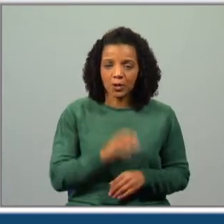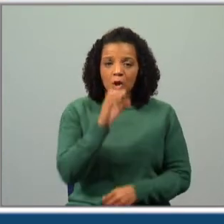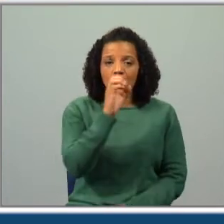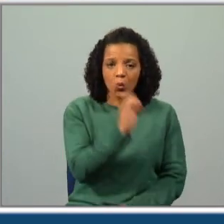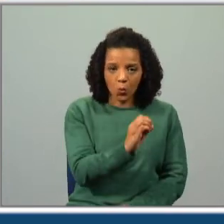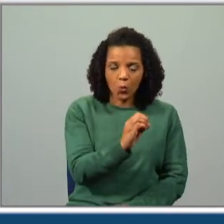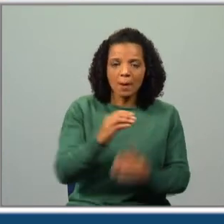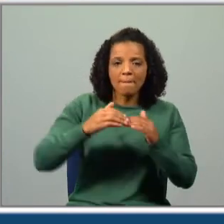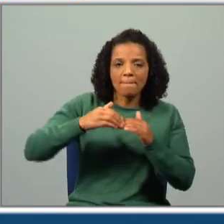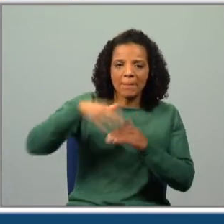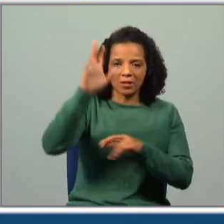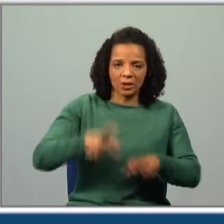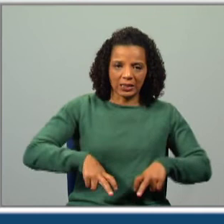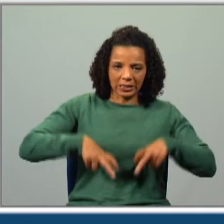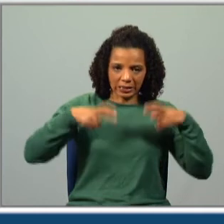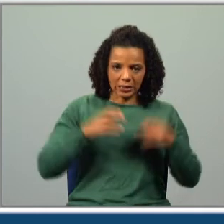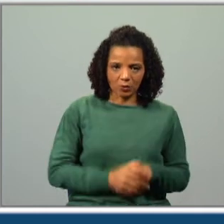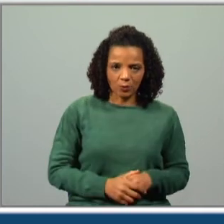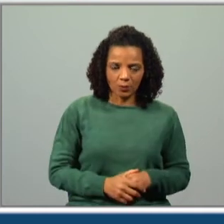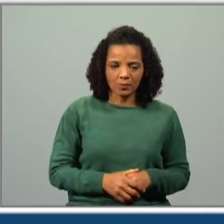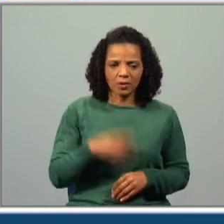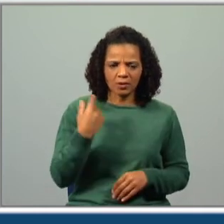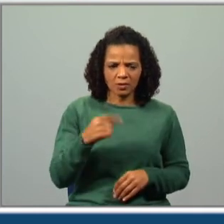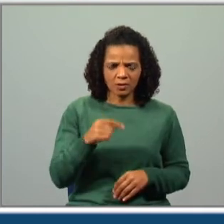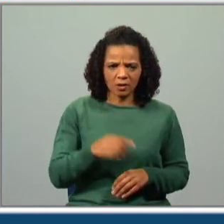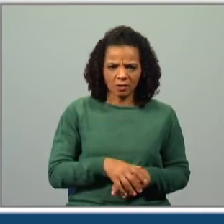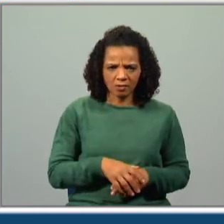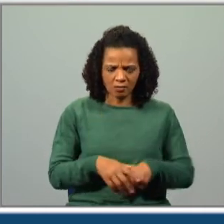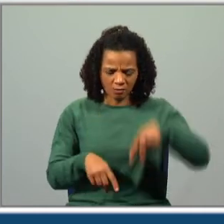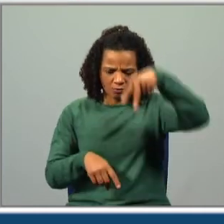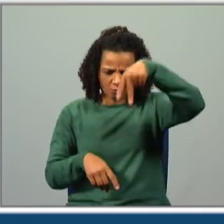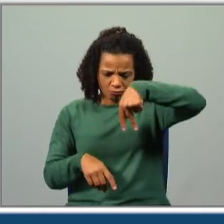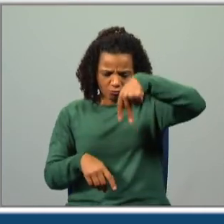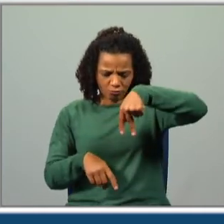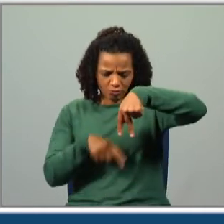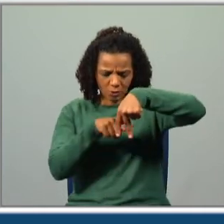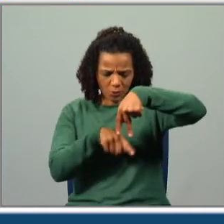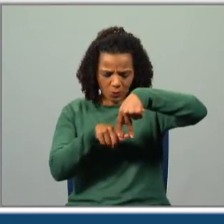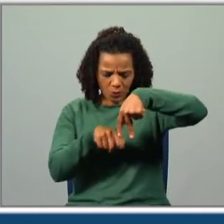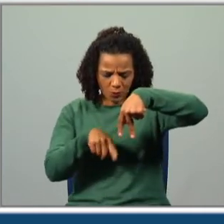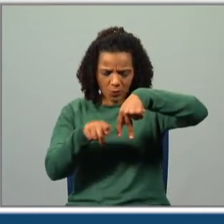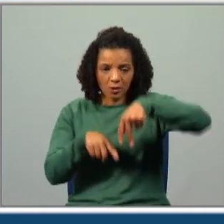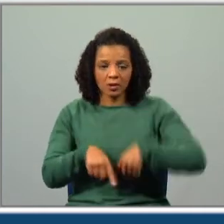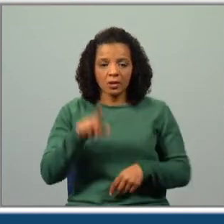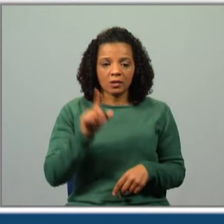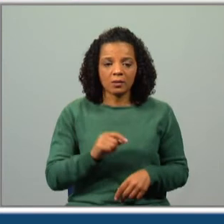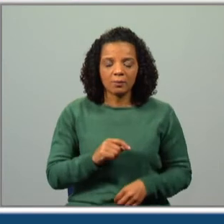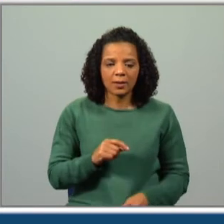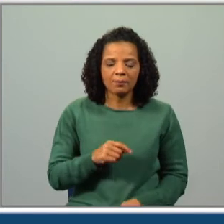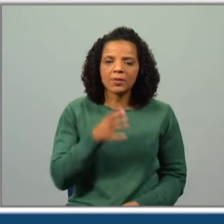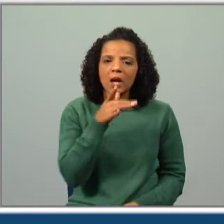mais rico, para além de ter umas setas a apontar para ele, está também o quê? Num tom